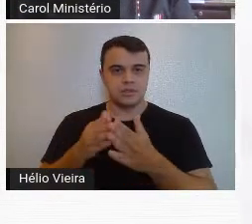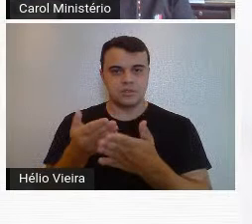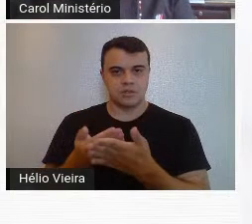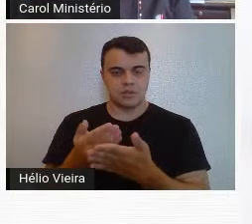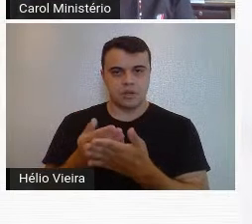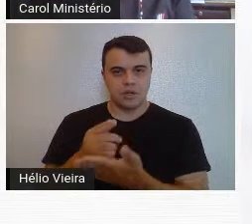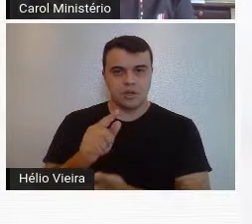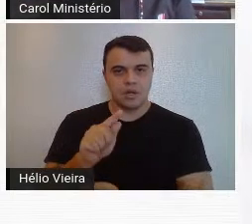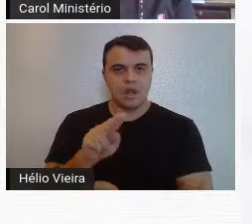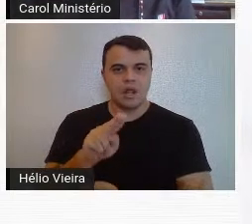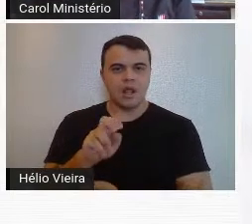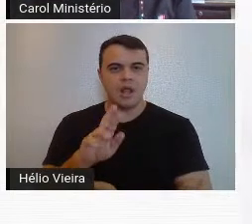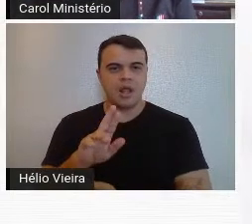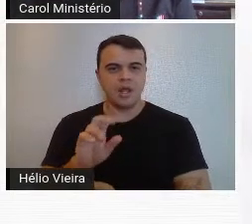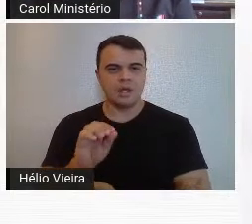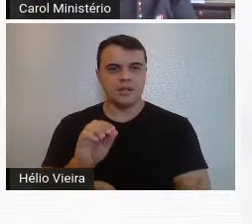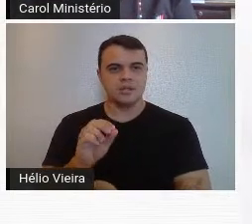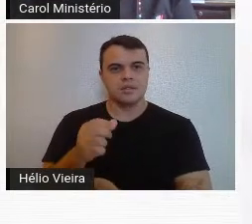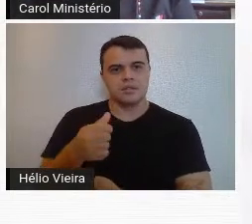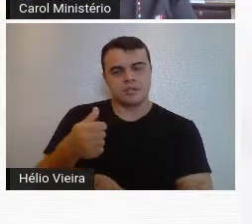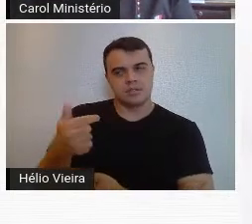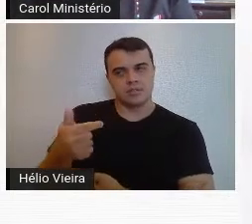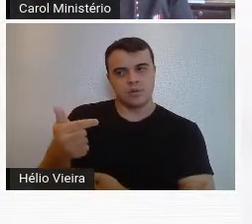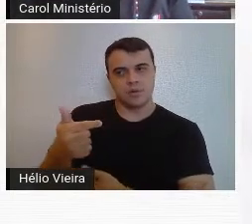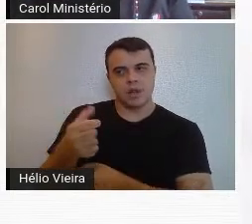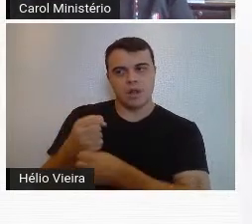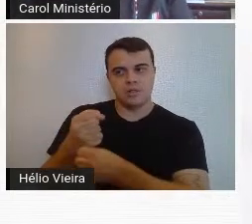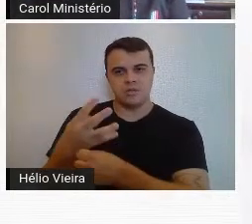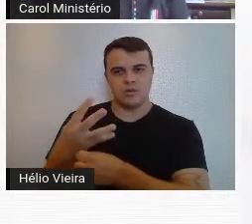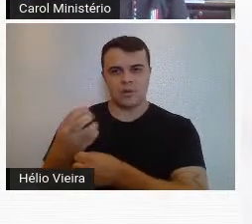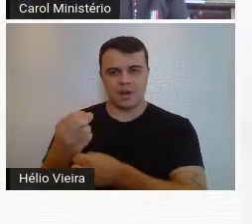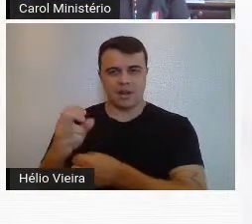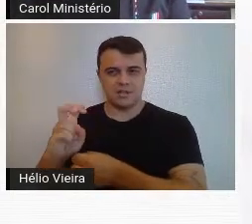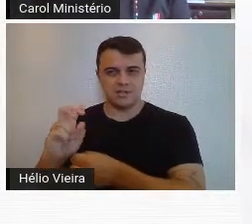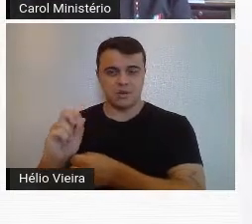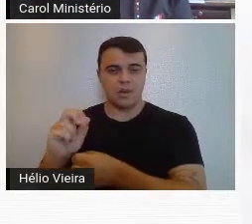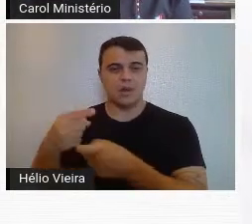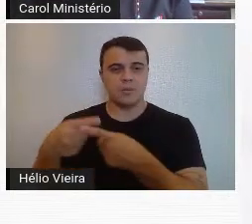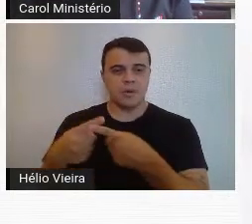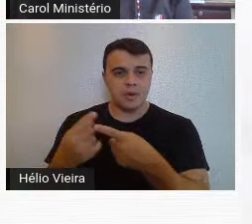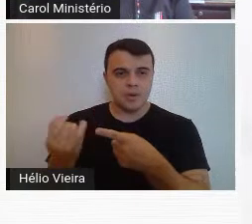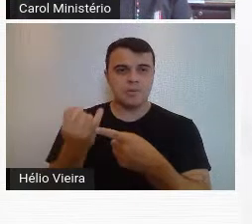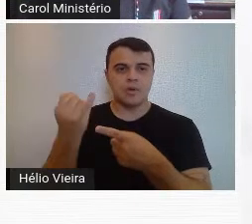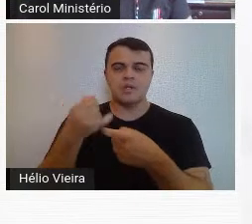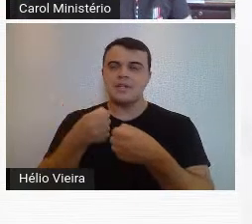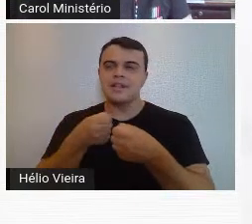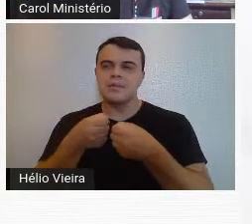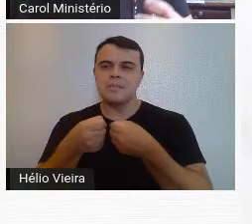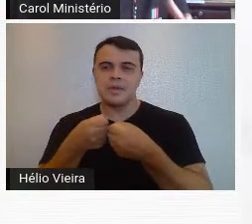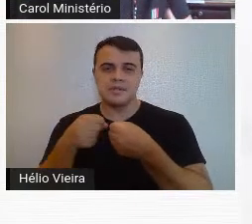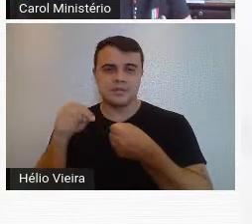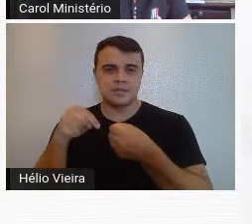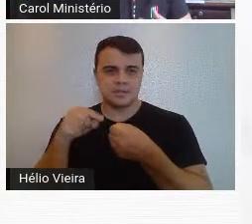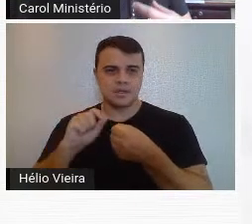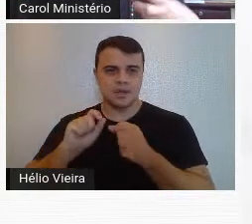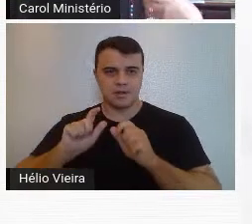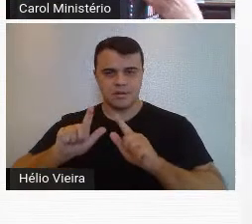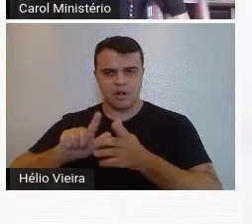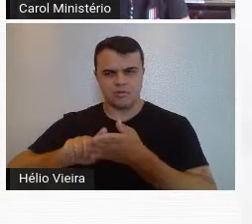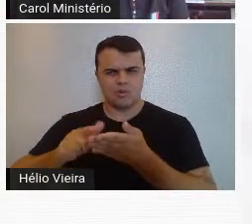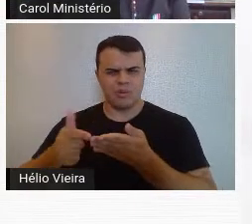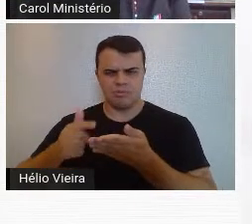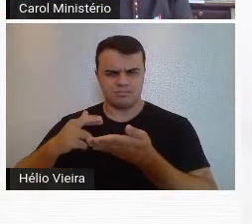segunda metade da década de 40 e década de 50, a importância da imprensa, a imprensa era um lugar,